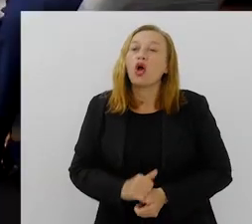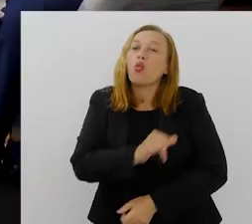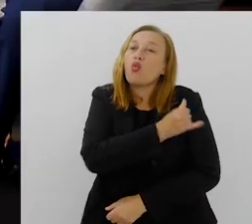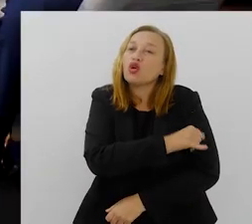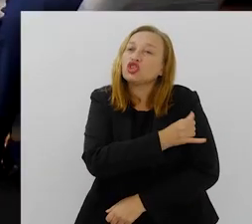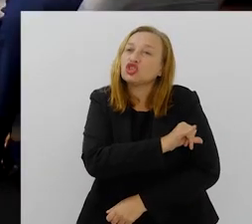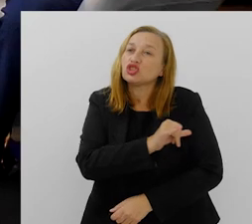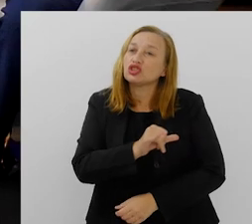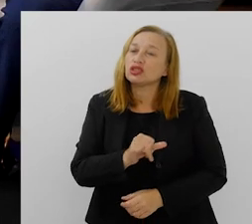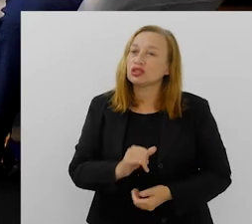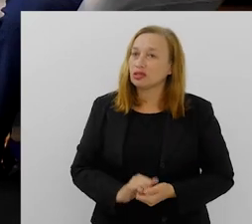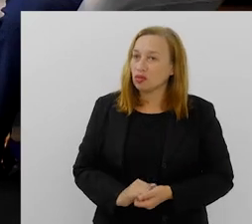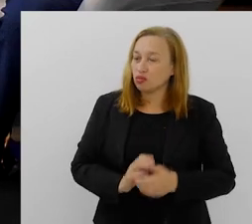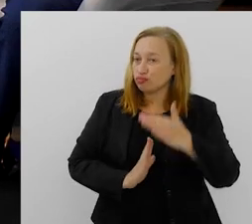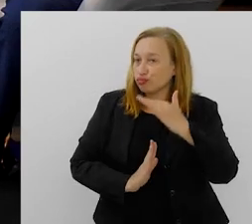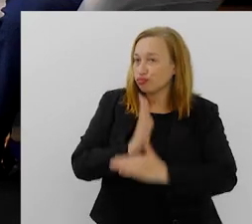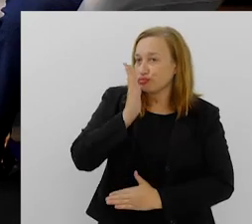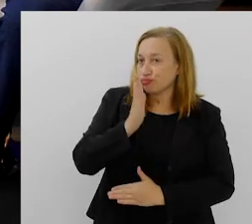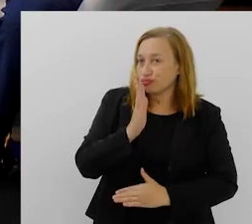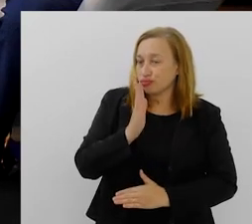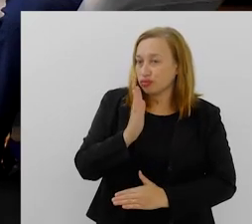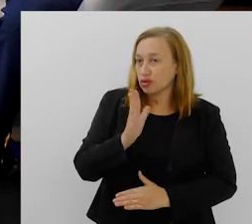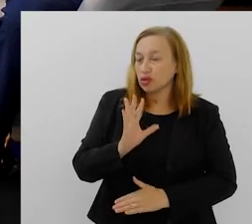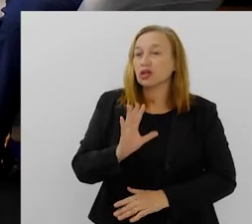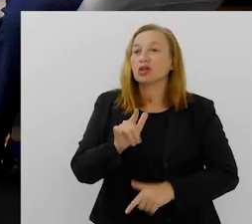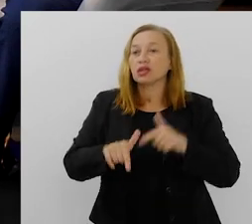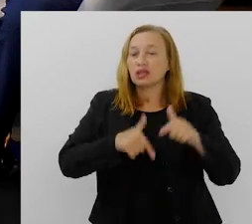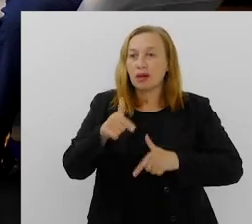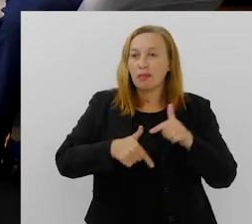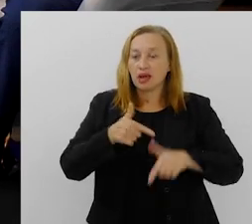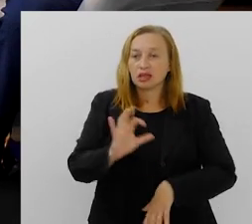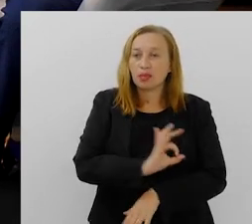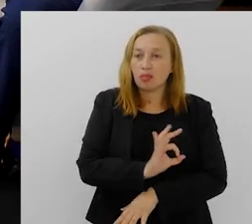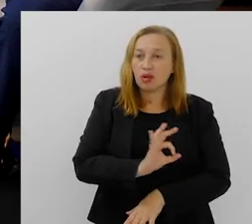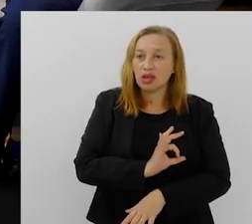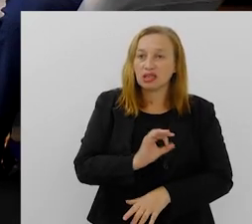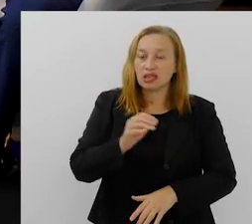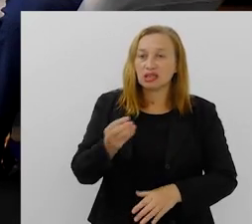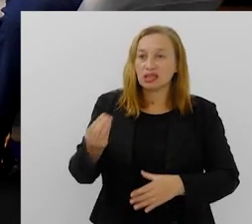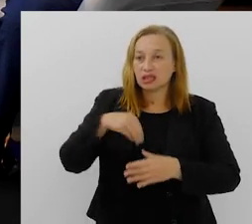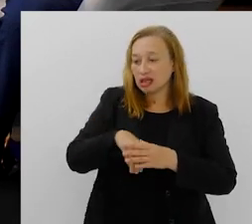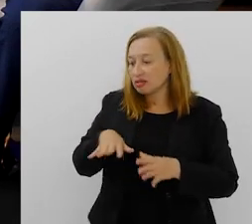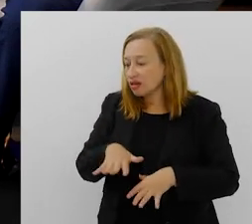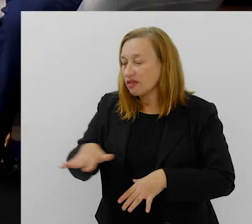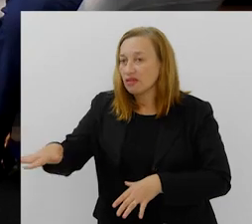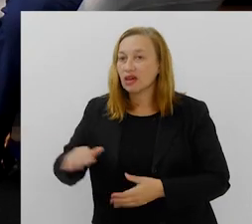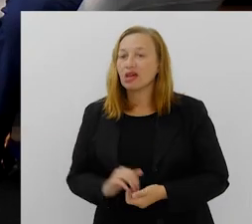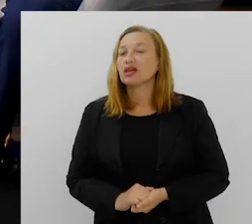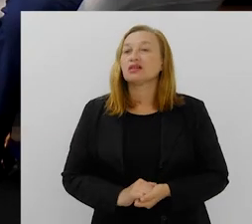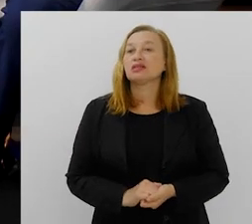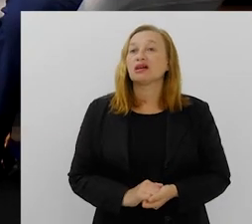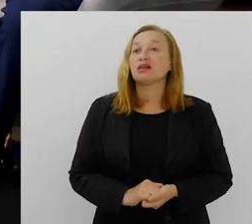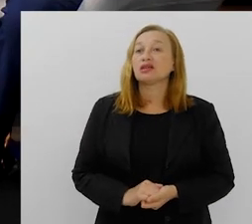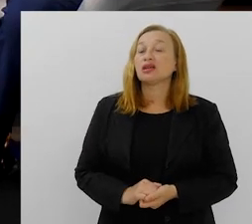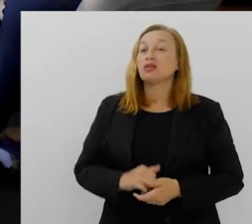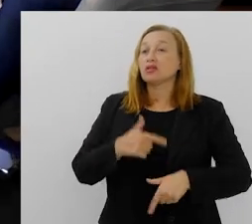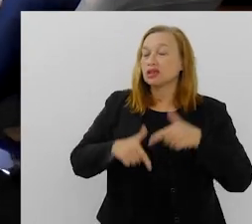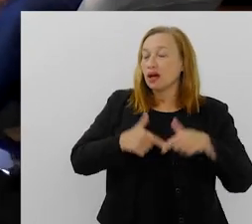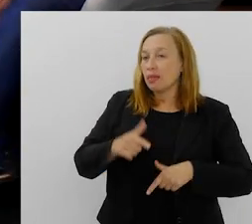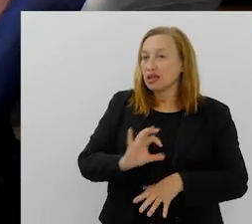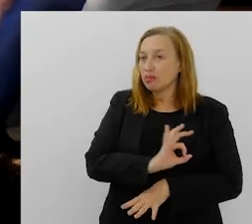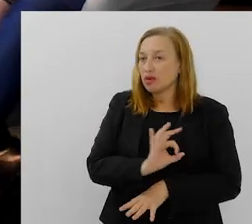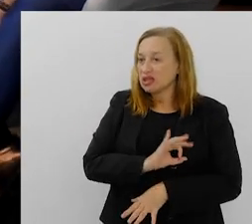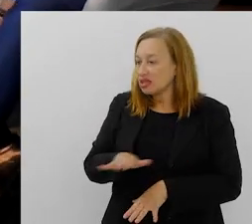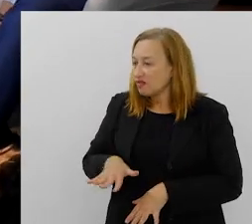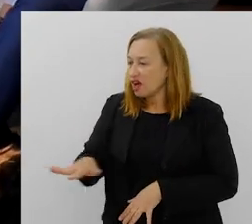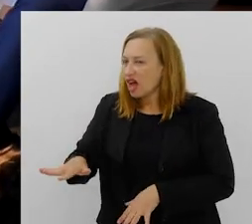O Rio de Janeiro é um recorde em operações policiais nas favelas, né? A operação policial numa favela, ela